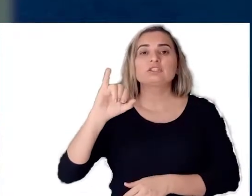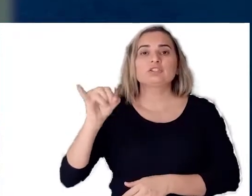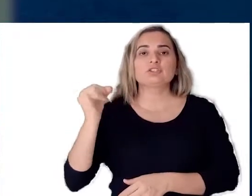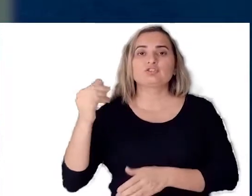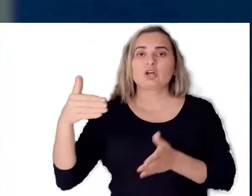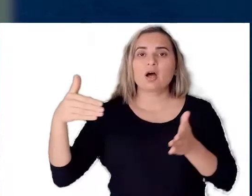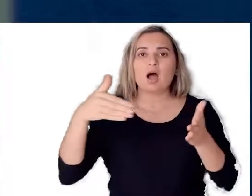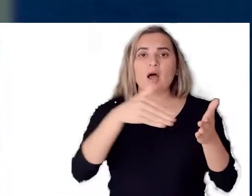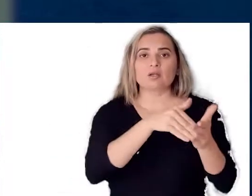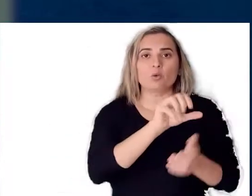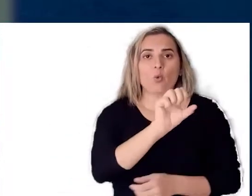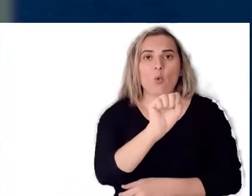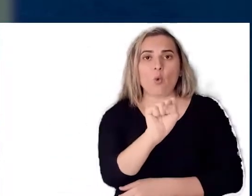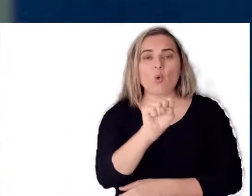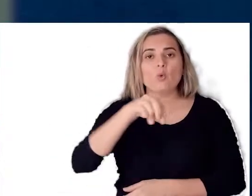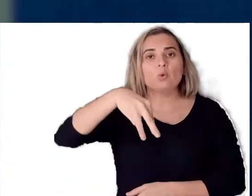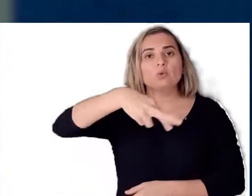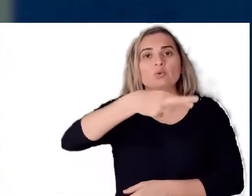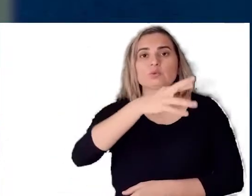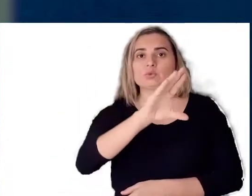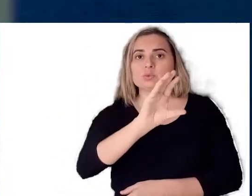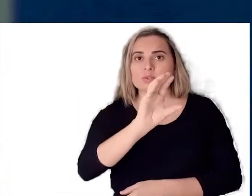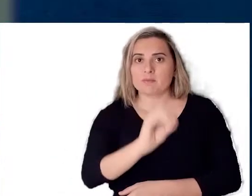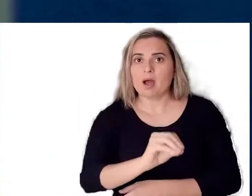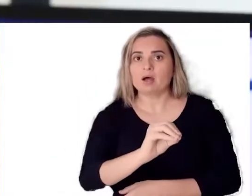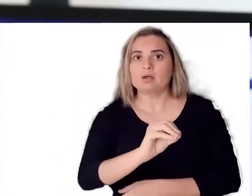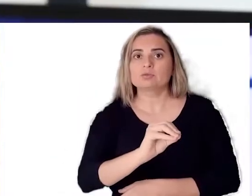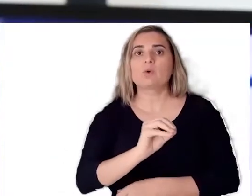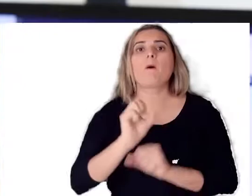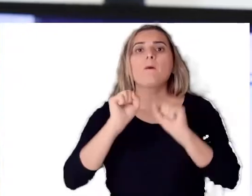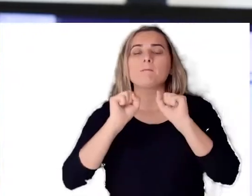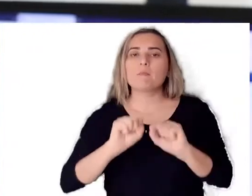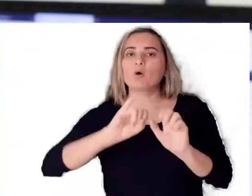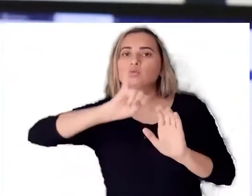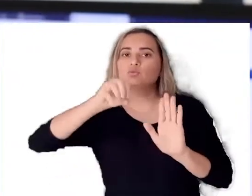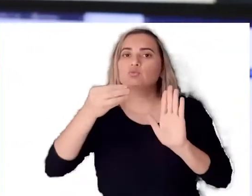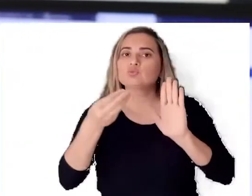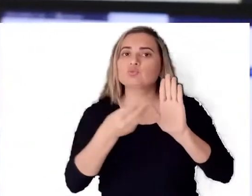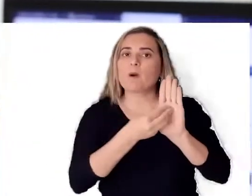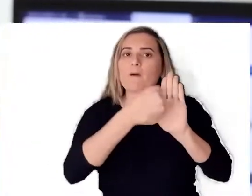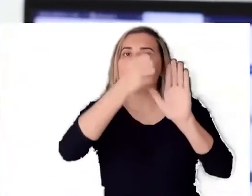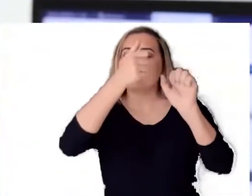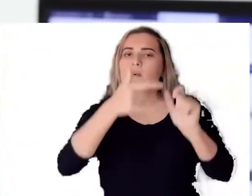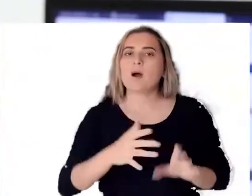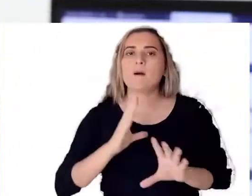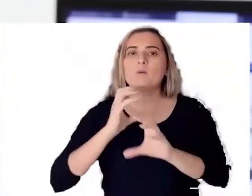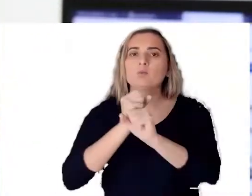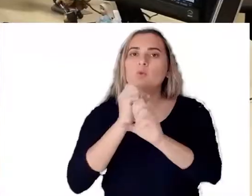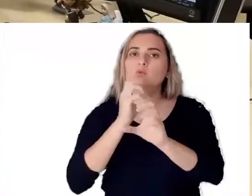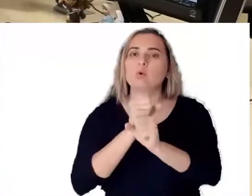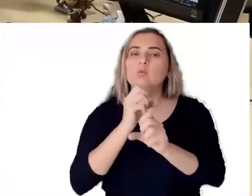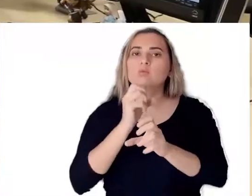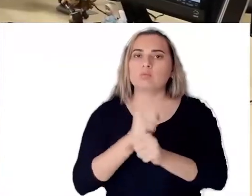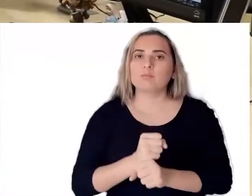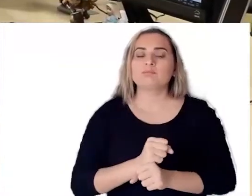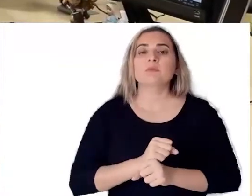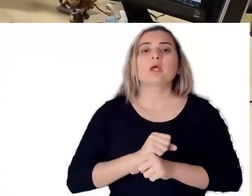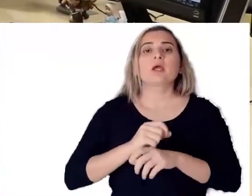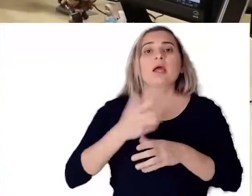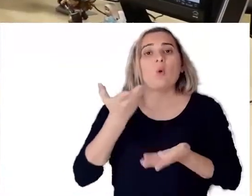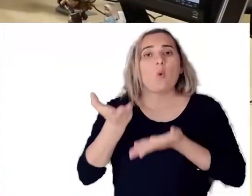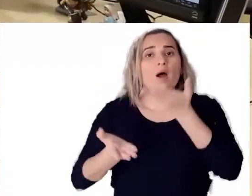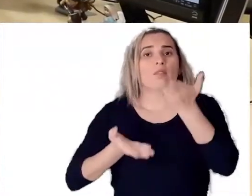março de 2021 para entregar as mídias eletrônicas. A secretária judiciária do TRRN explica que o